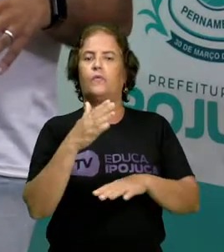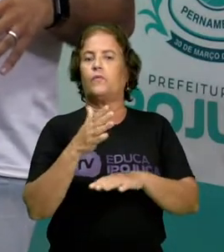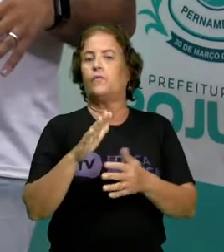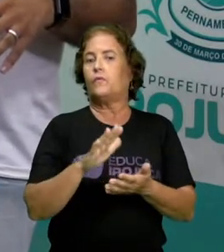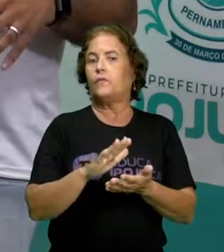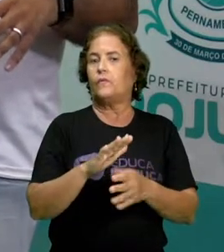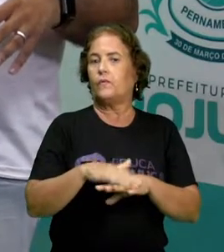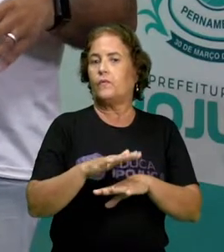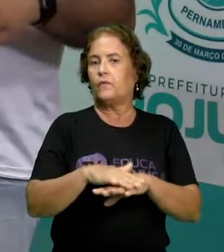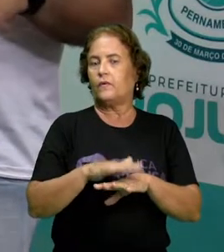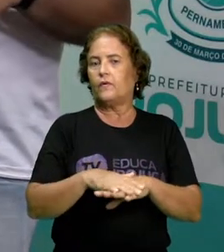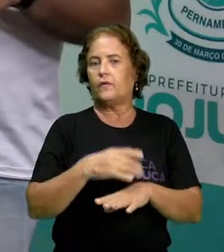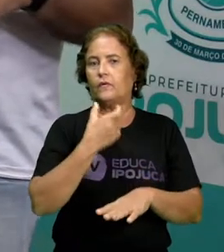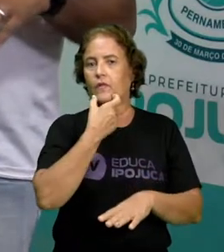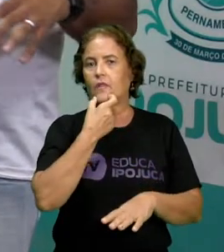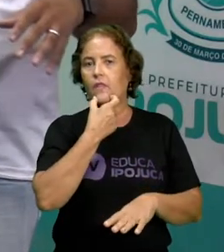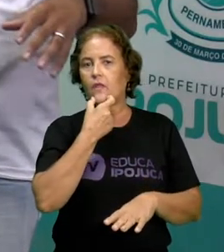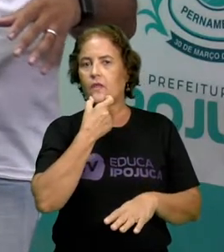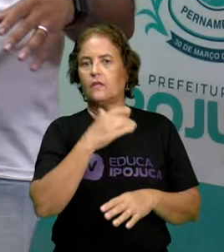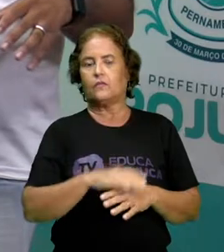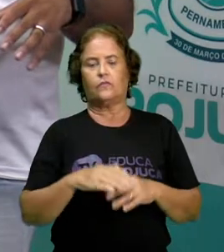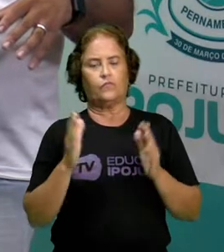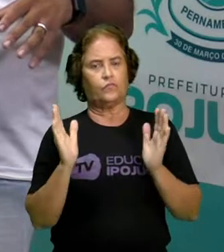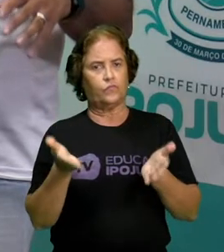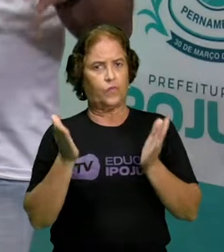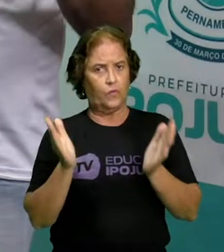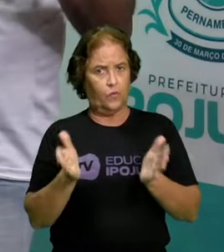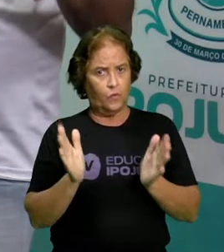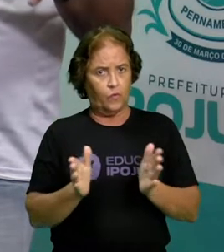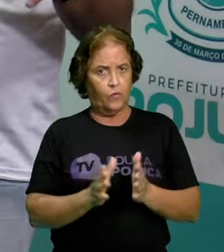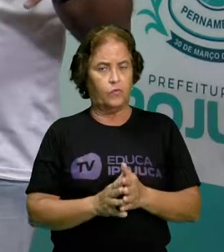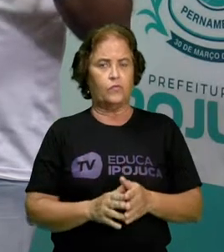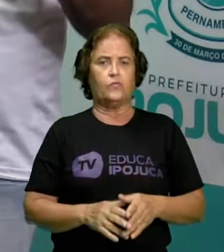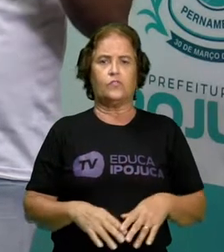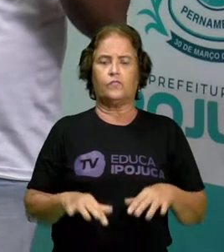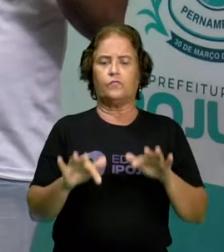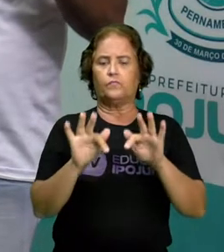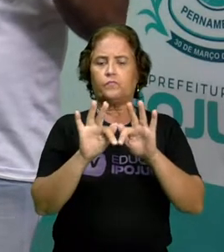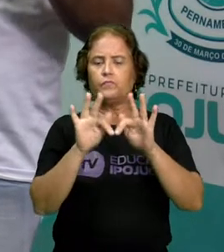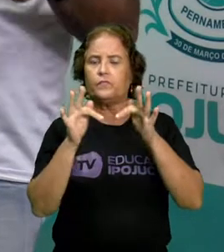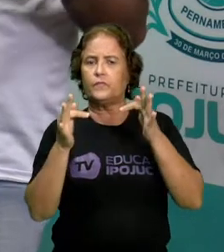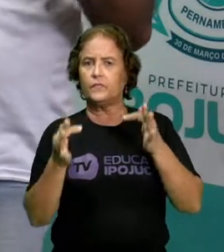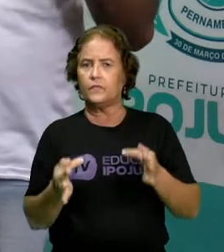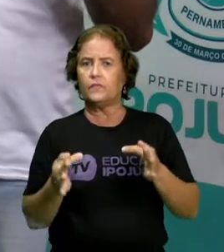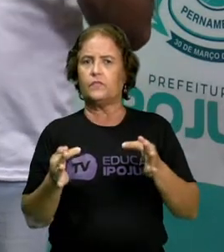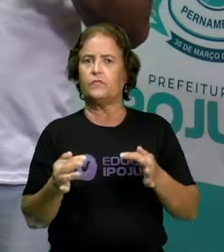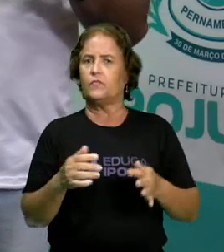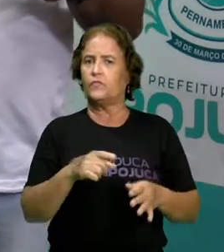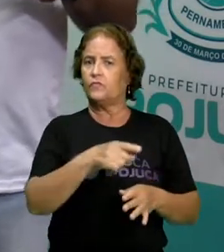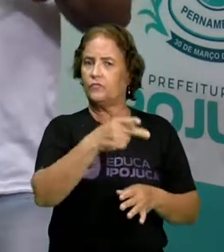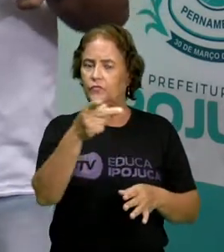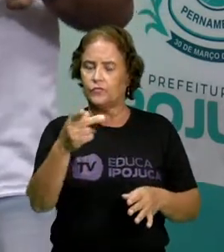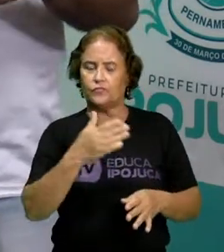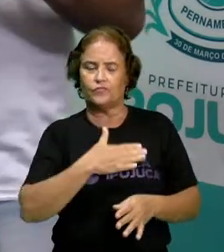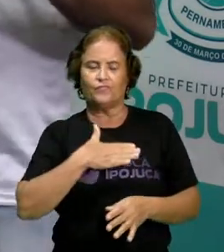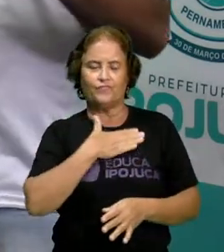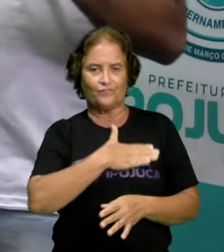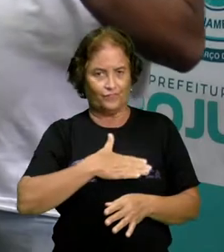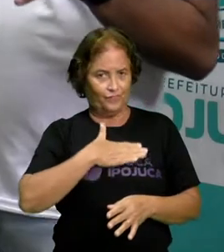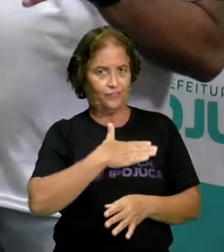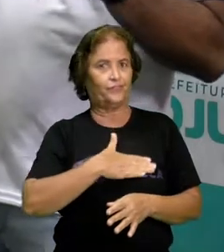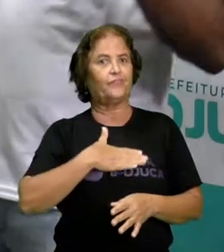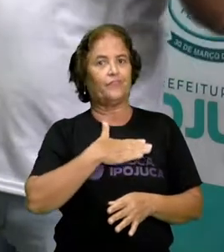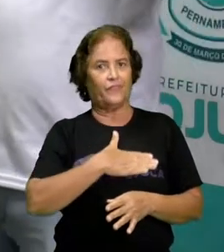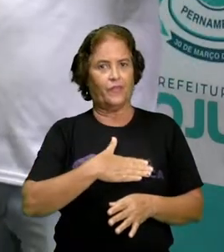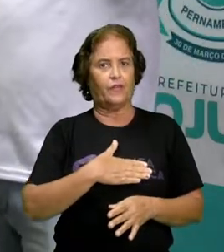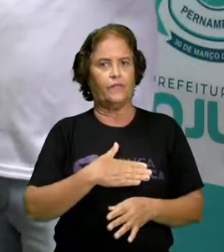o nosso conteúdo, como sempre, é um conteúdo simples e vocês vão gostar bastante, tá bom? Espero